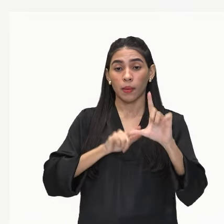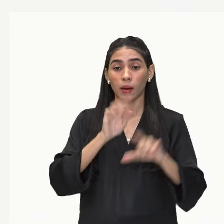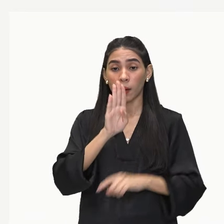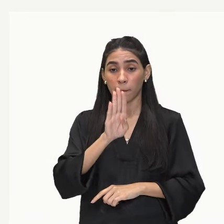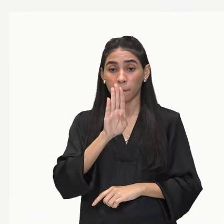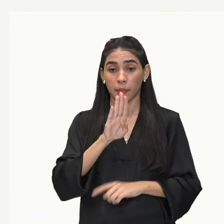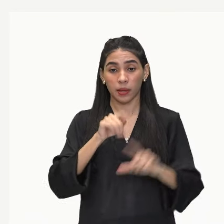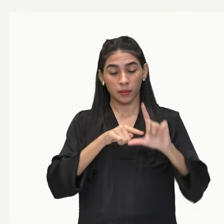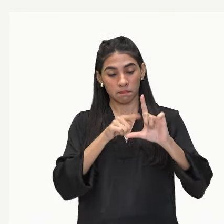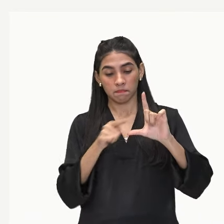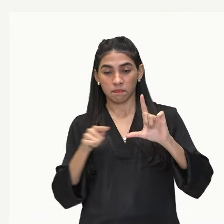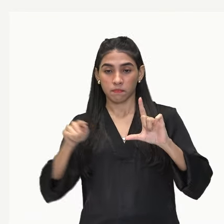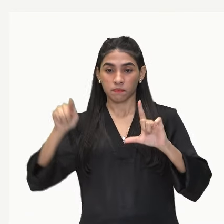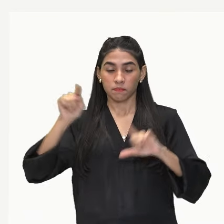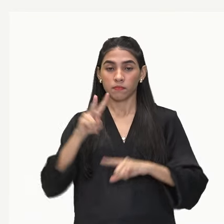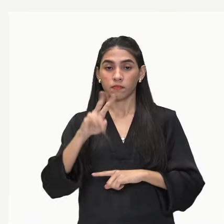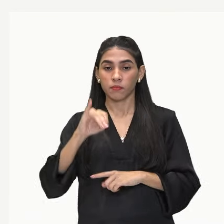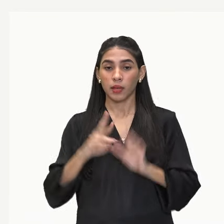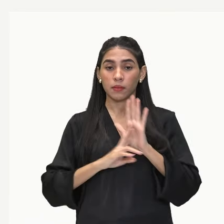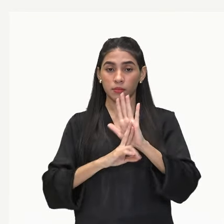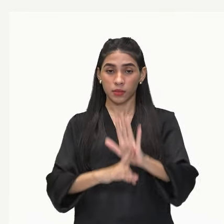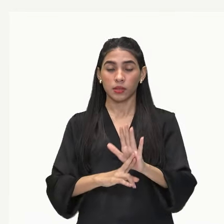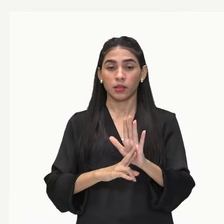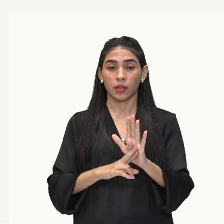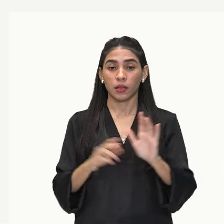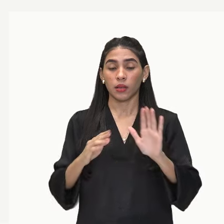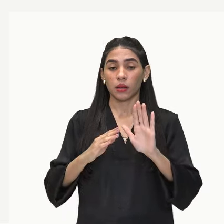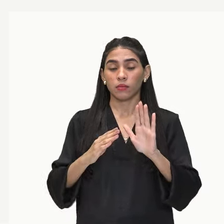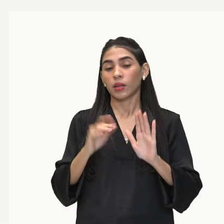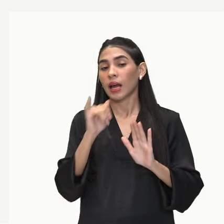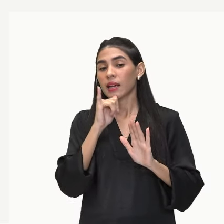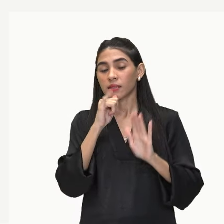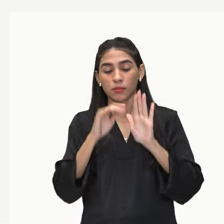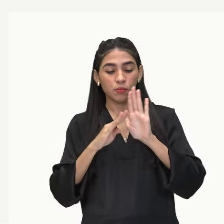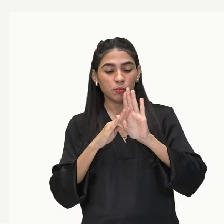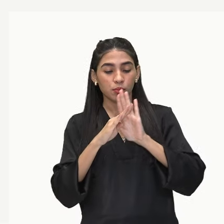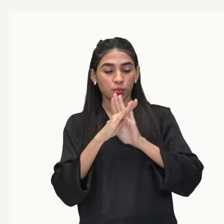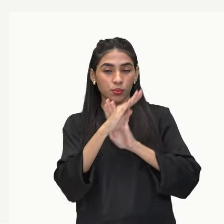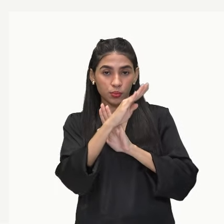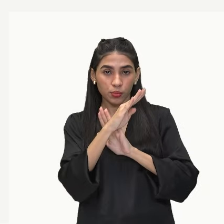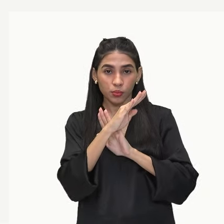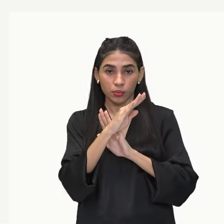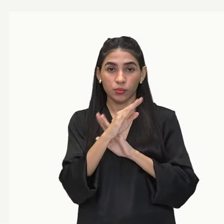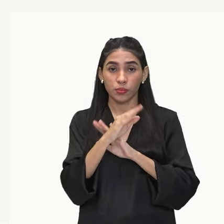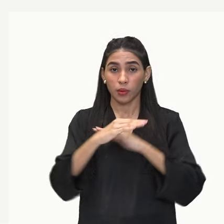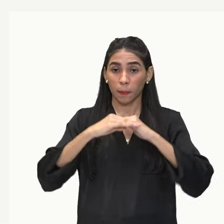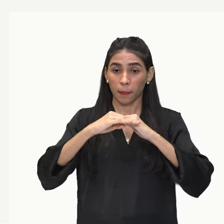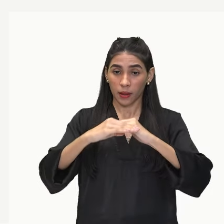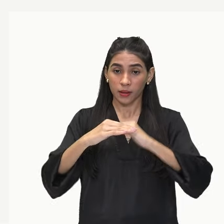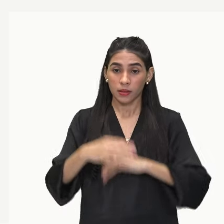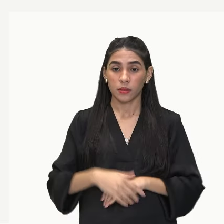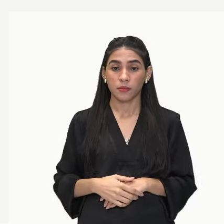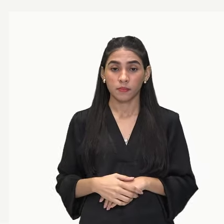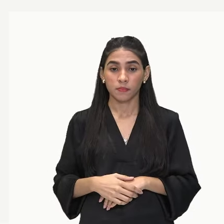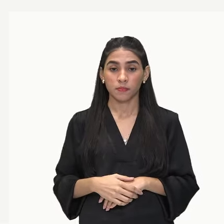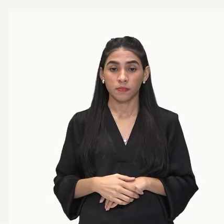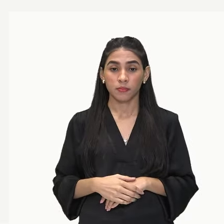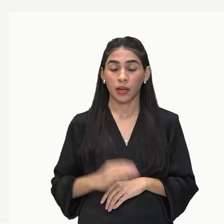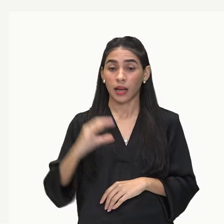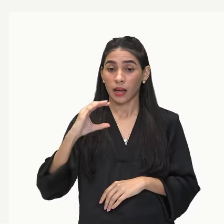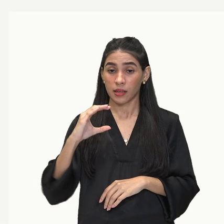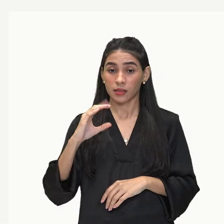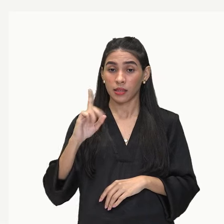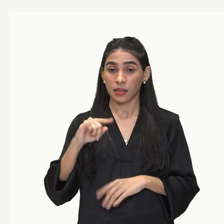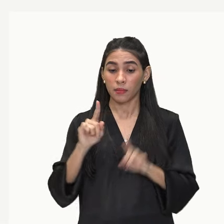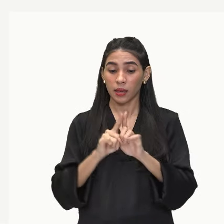ela vai representar o crescimento populacional padrão. E a C é a capacidade de limite do